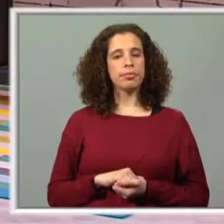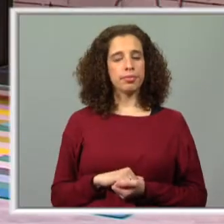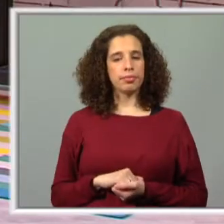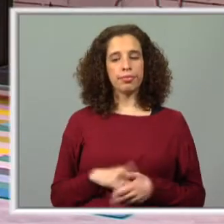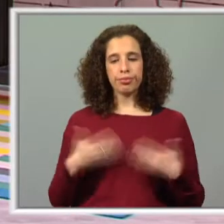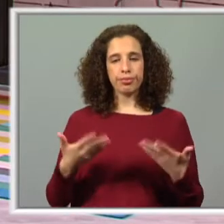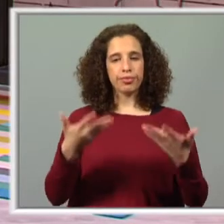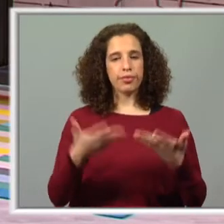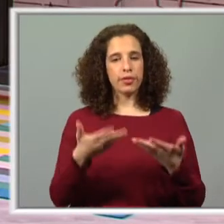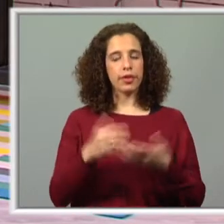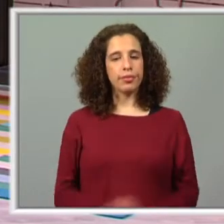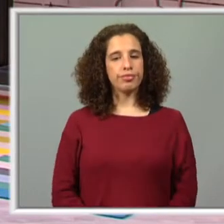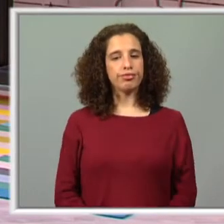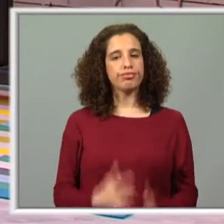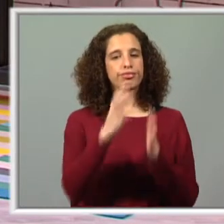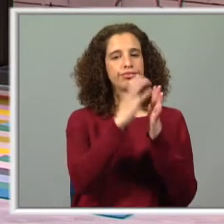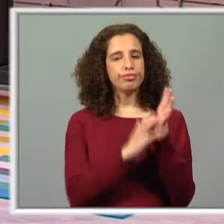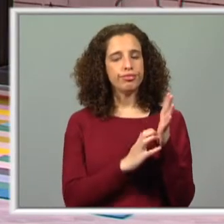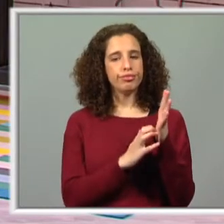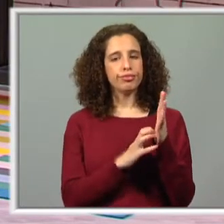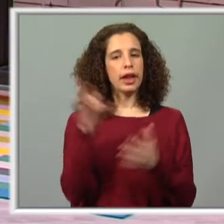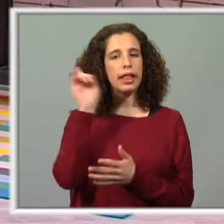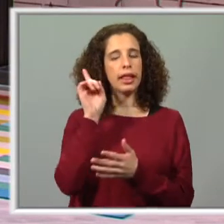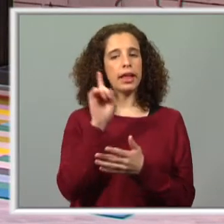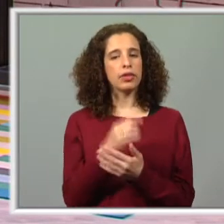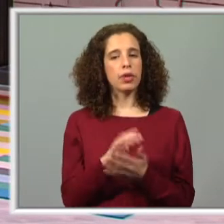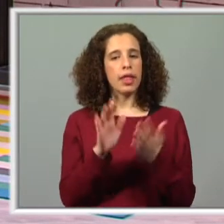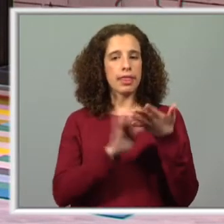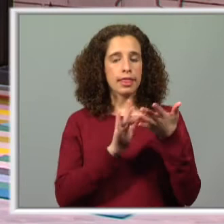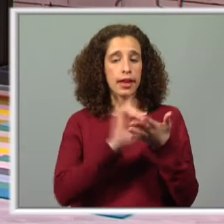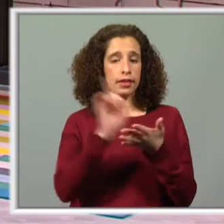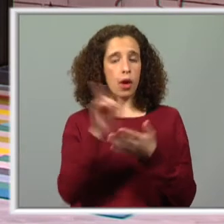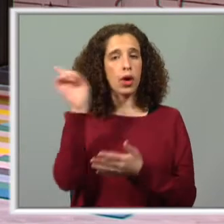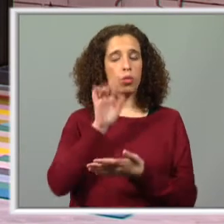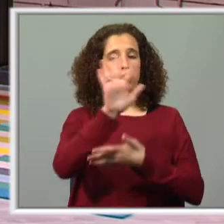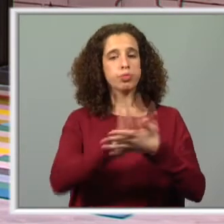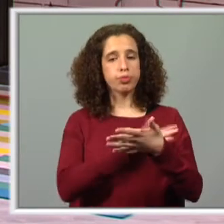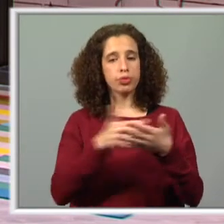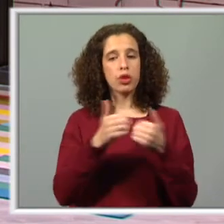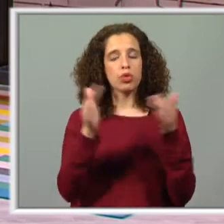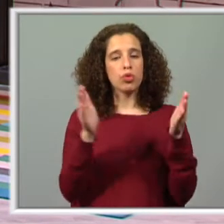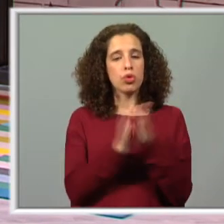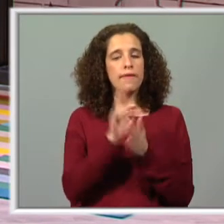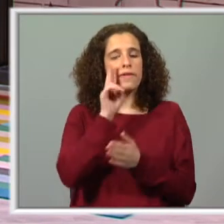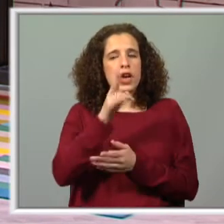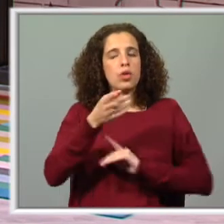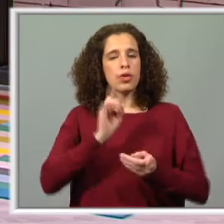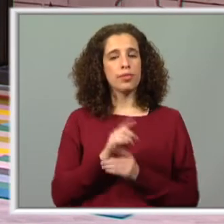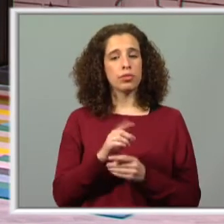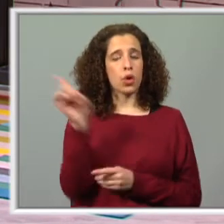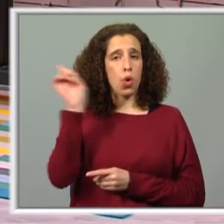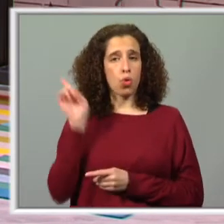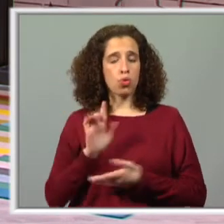E agora vamos passar ao texto não literário, ao calendário. Todos vocês já devem ter visto o quê? Um